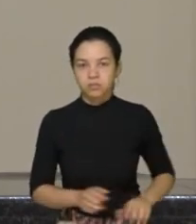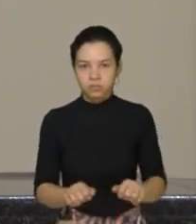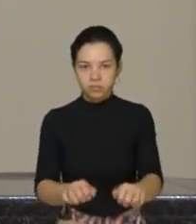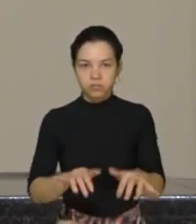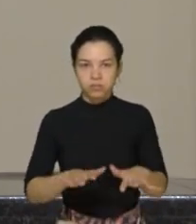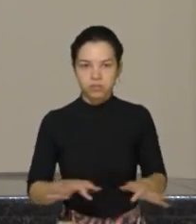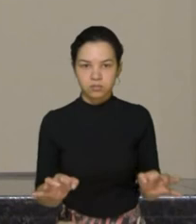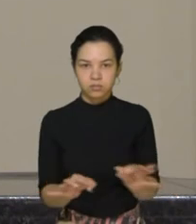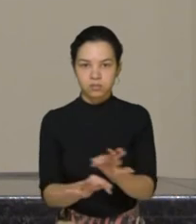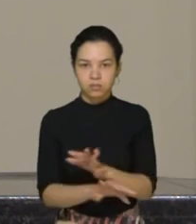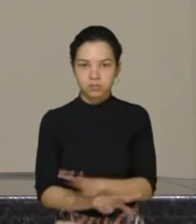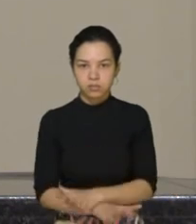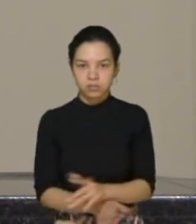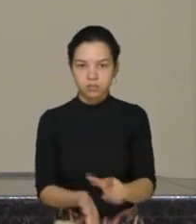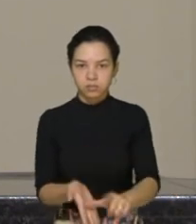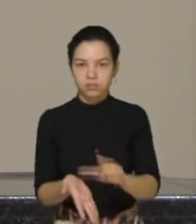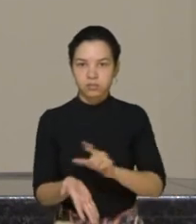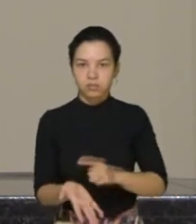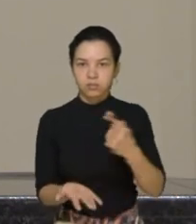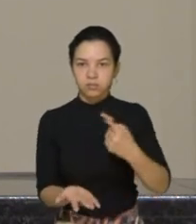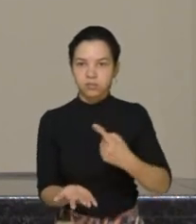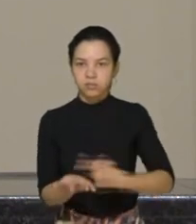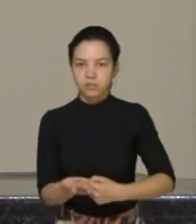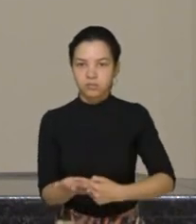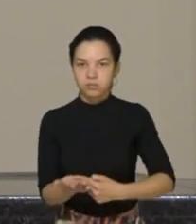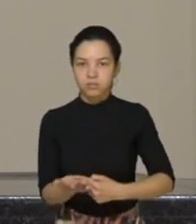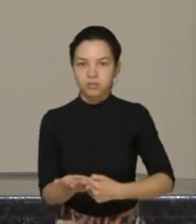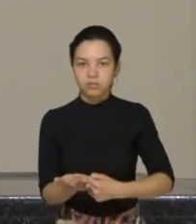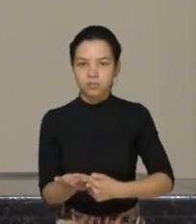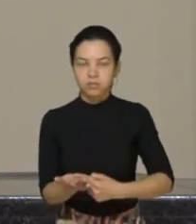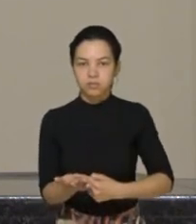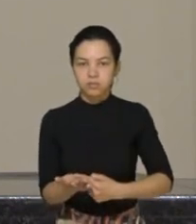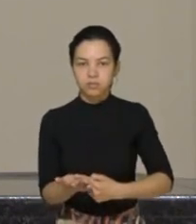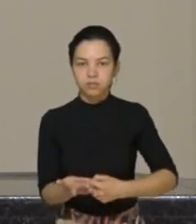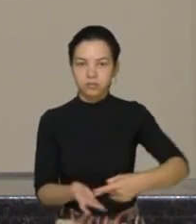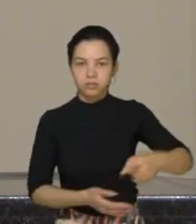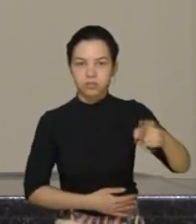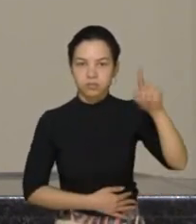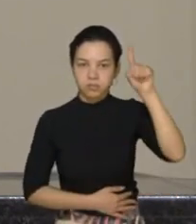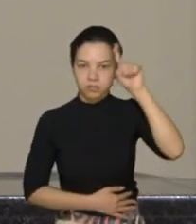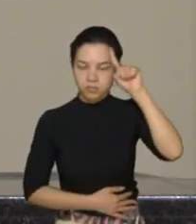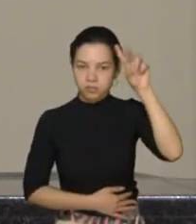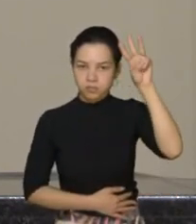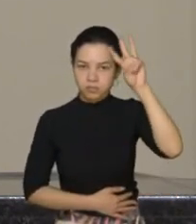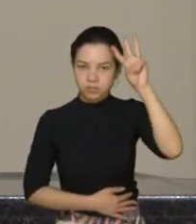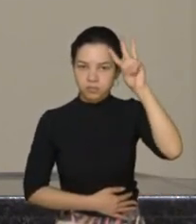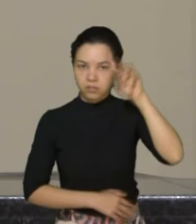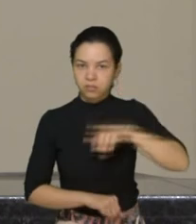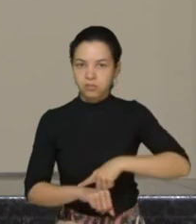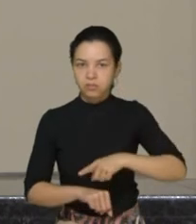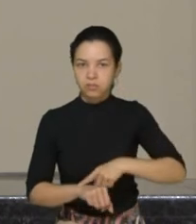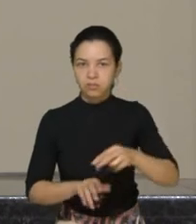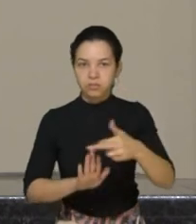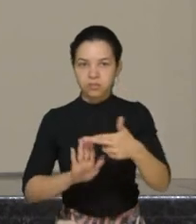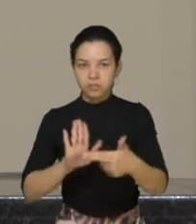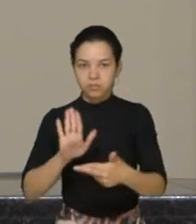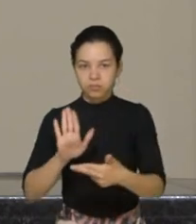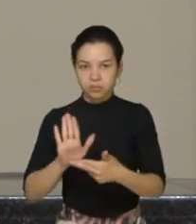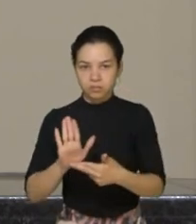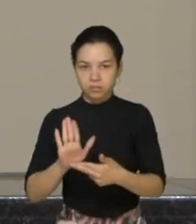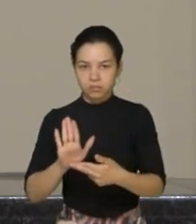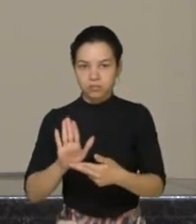encerrar a sessão, convoca outra ordinária para terça-feira no horário regimental.